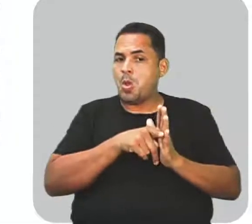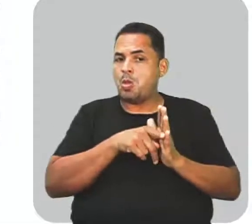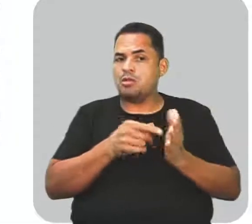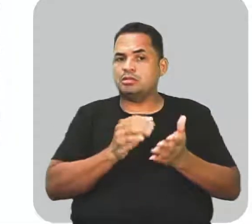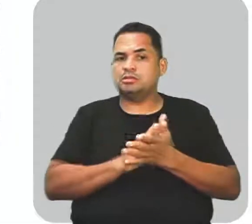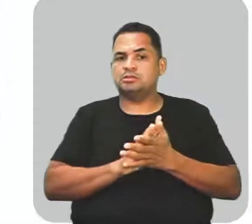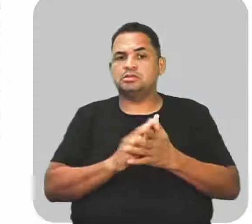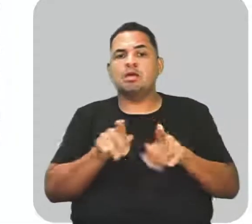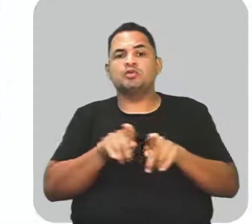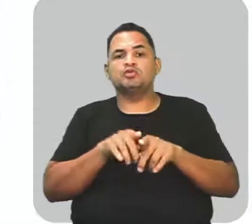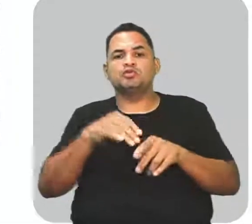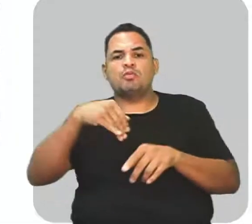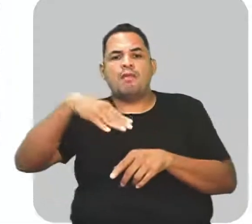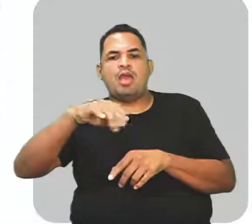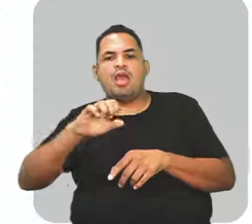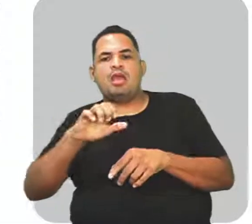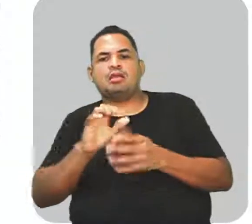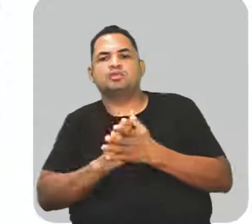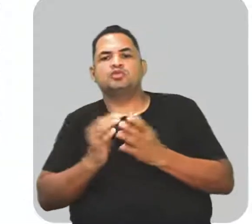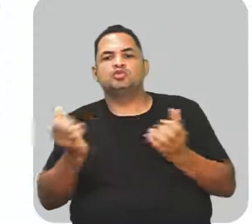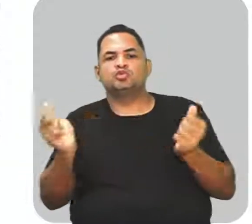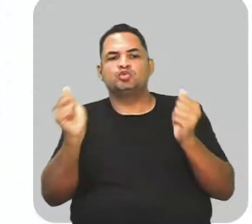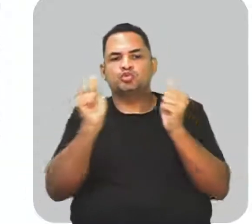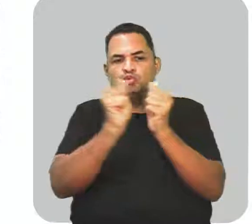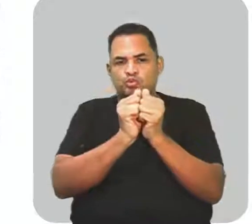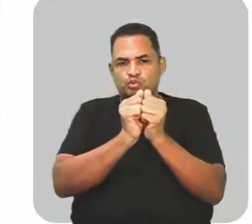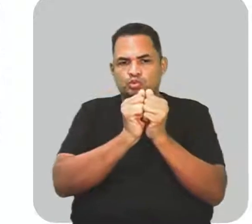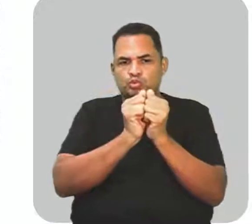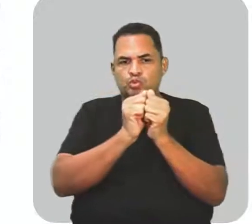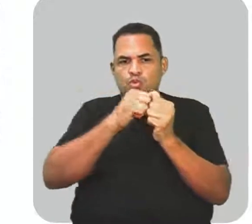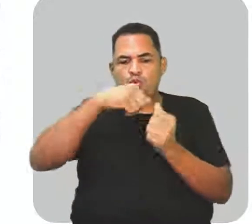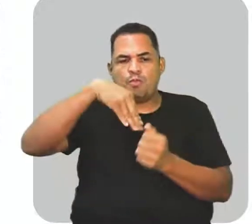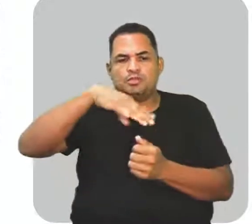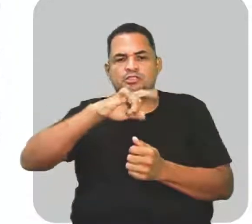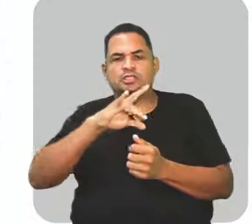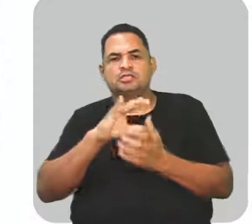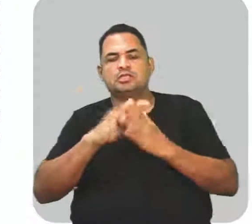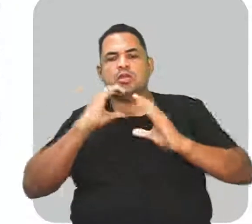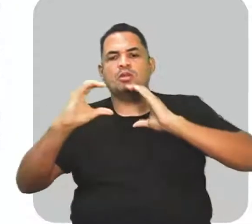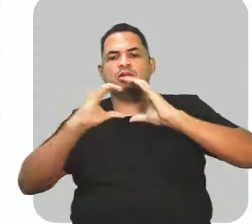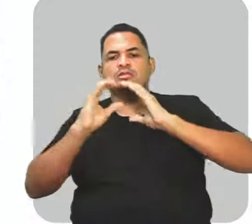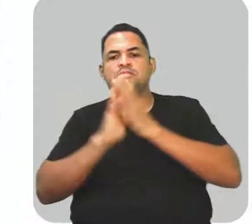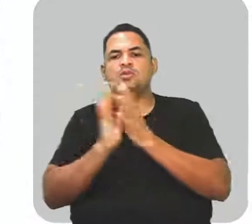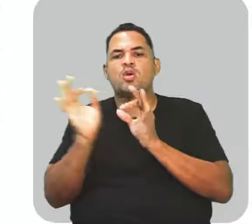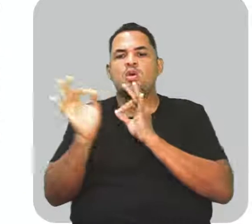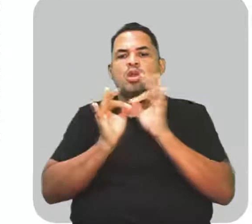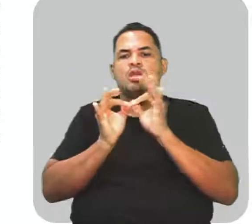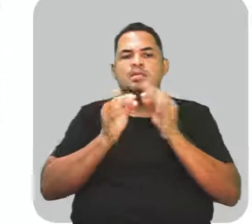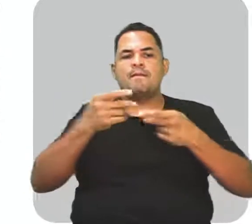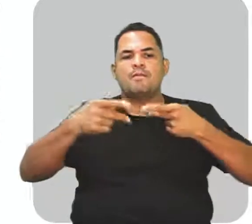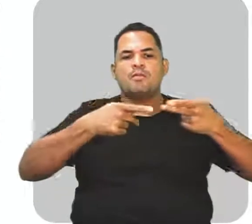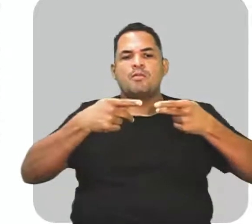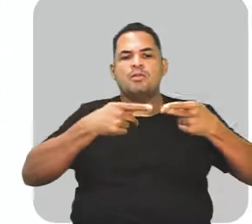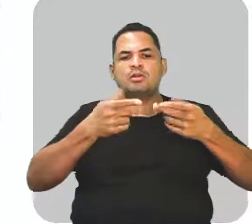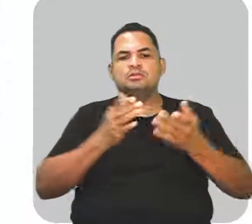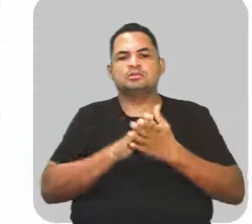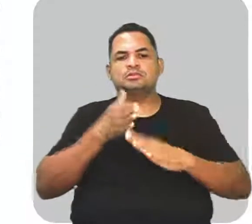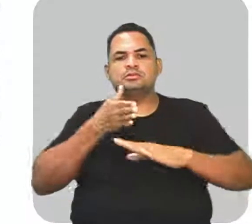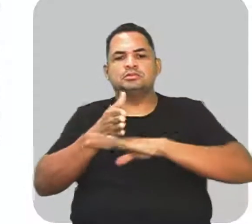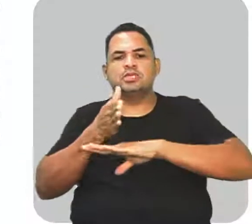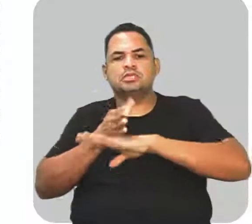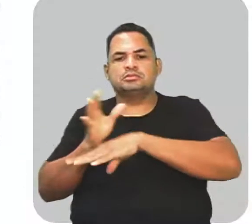MEC, em parceria com o Ministério das Comunicações, devem criar projetos telecomunicativos de acesso